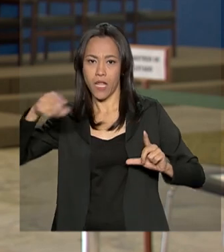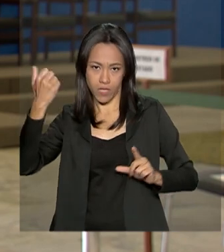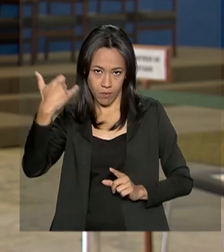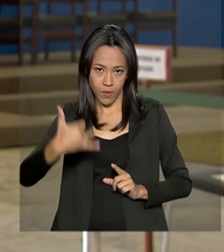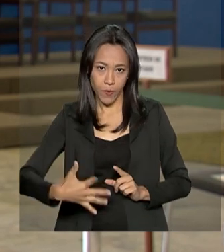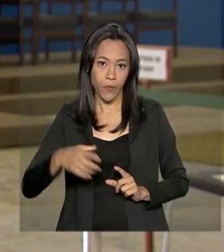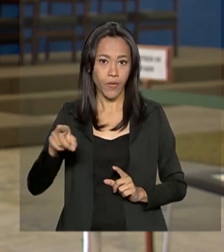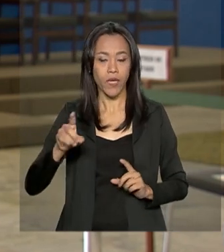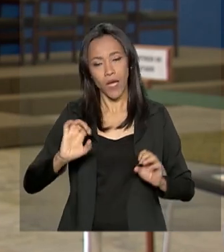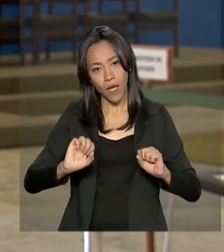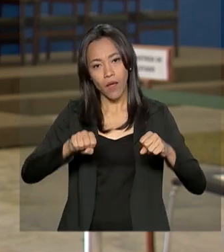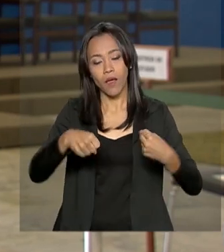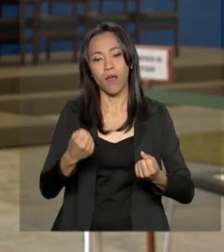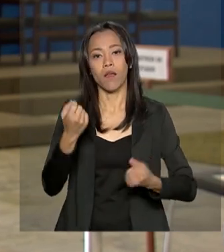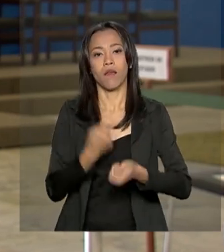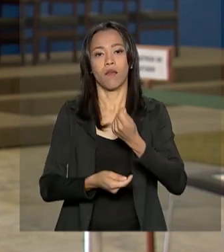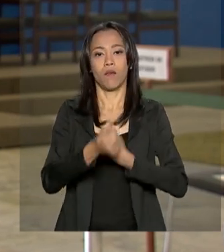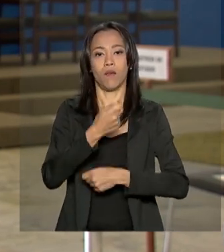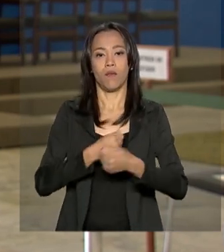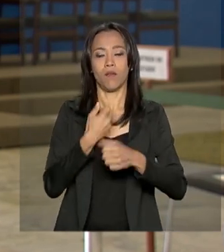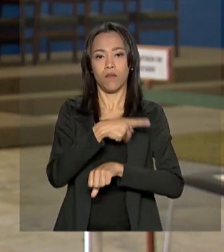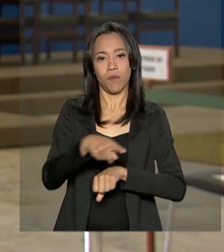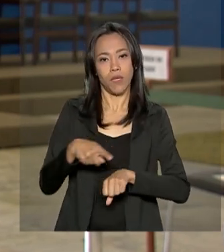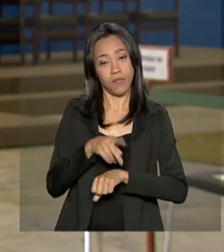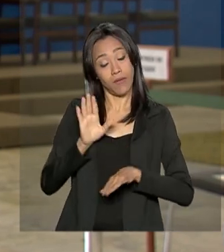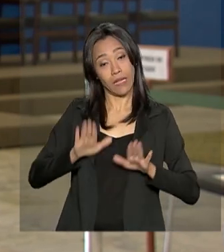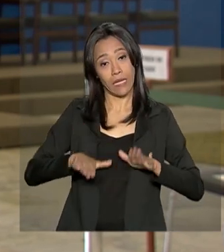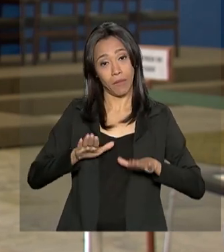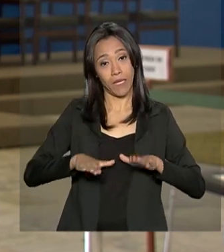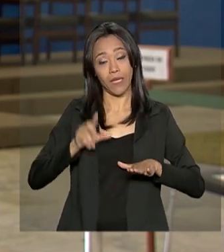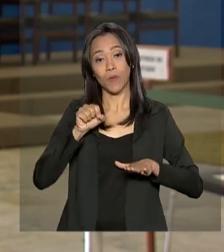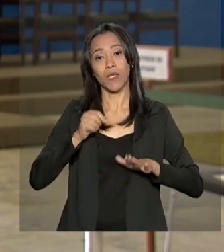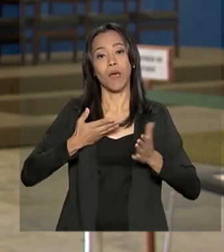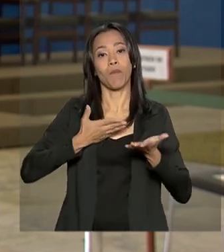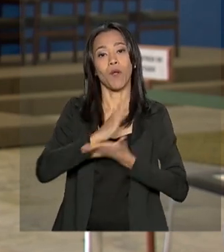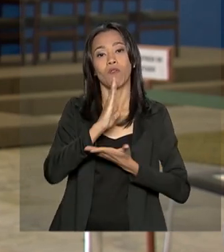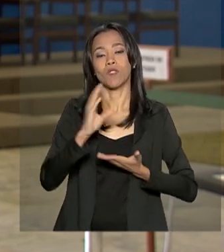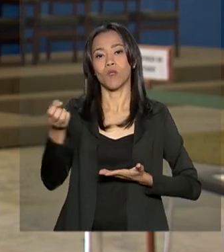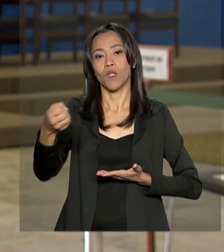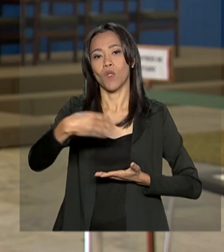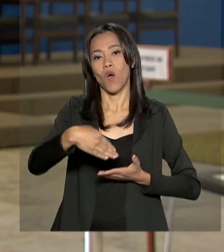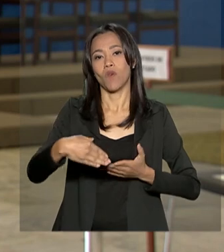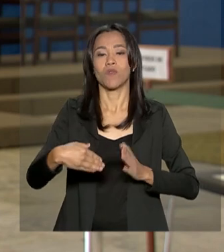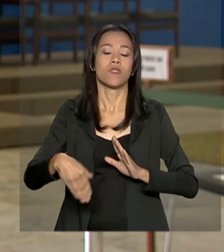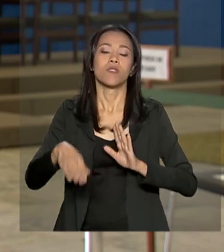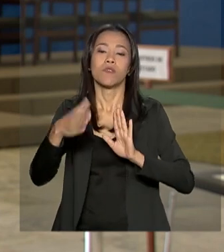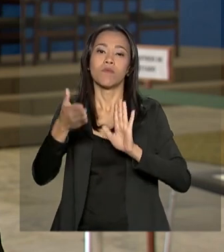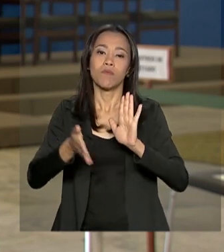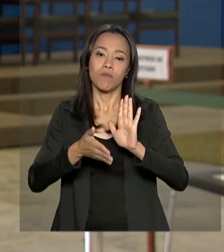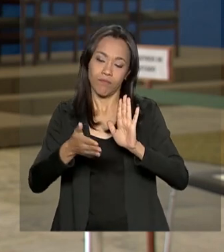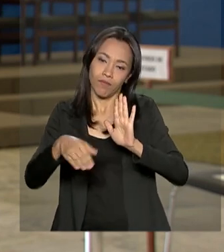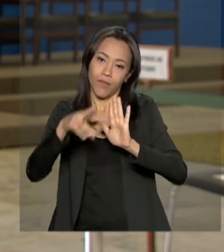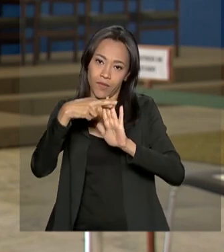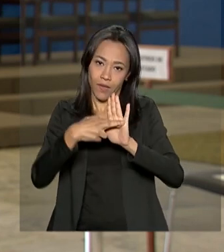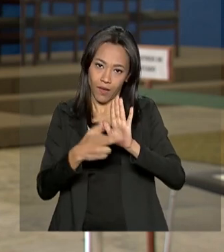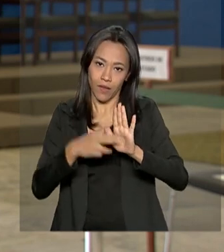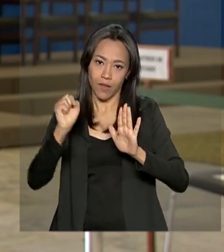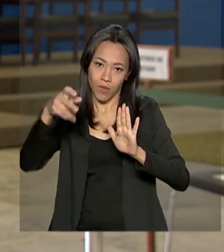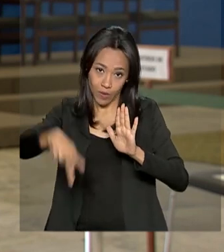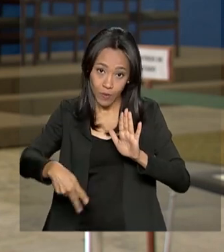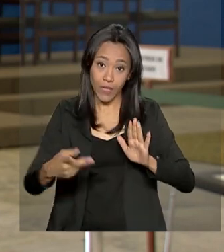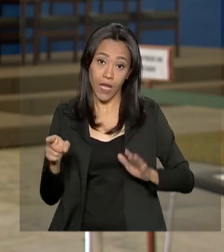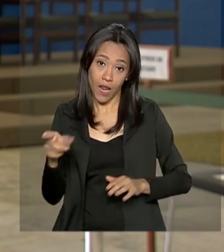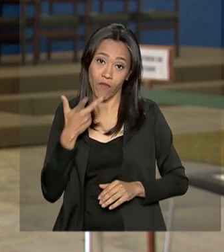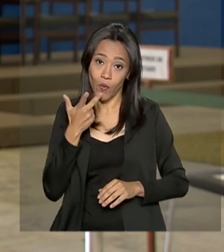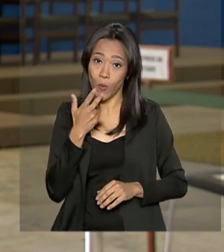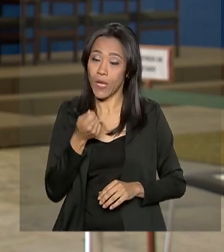recuperação econômica do país depende da aprovação da nova previdência. A deputada acrescentou ainda que